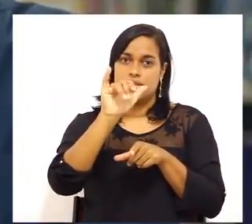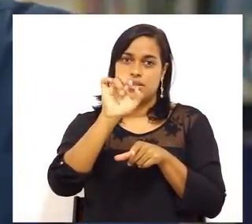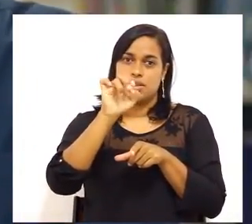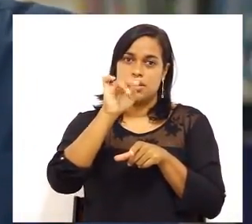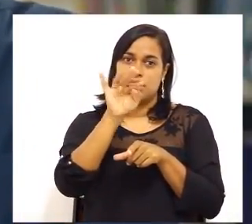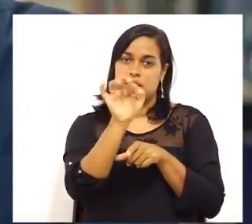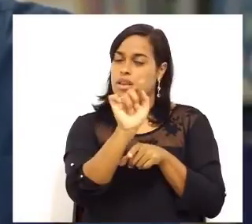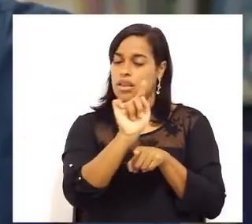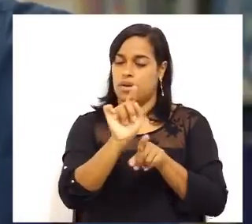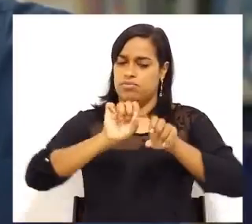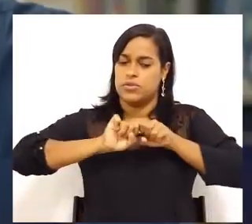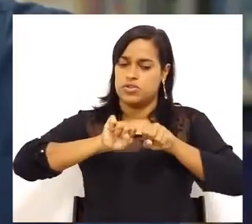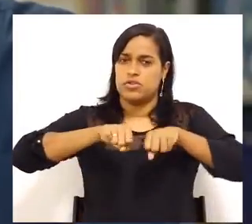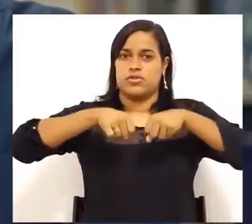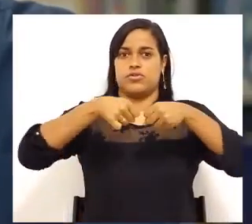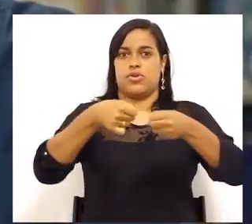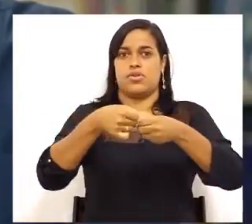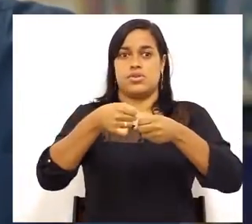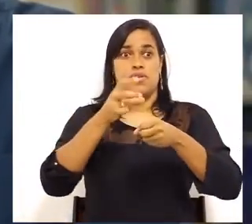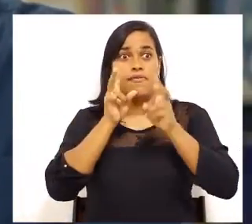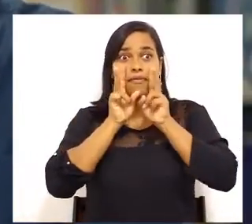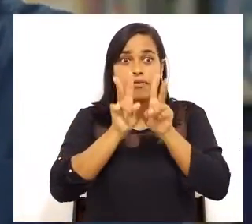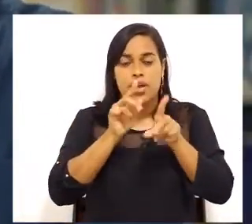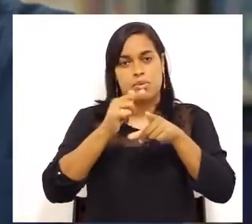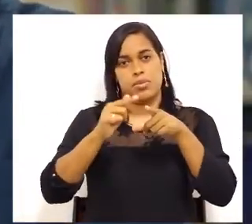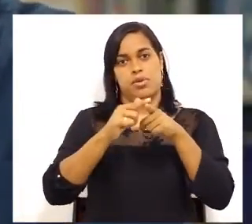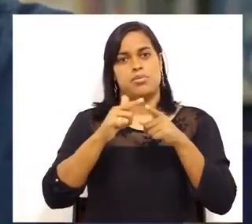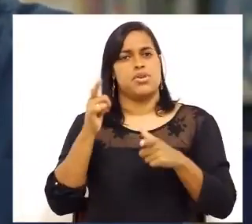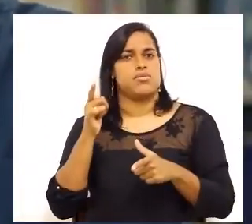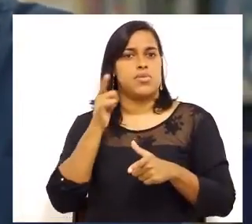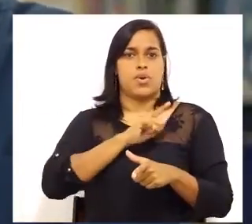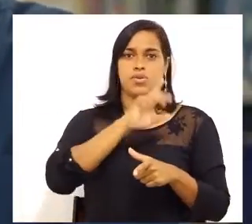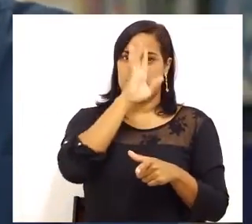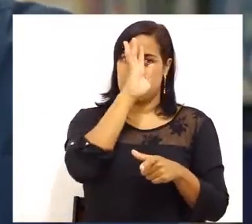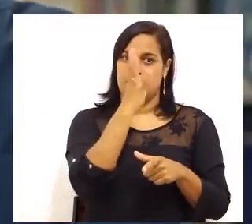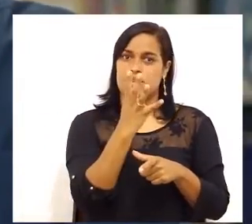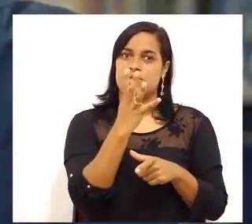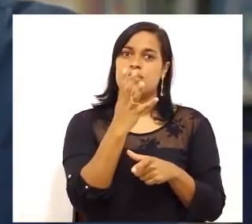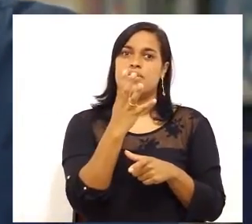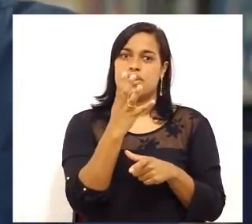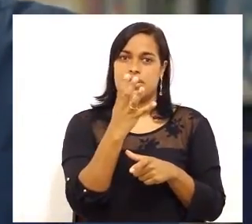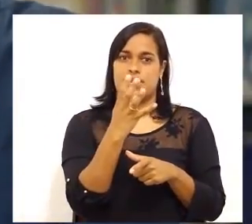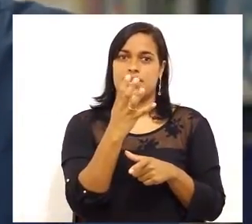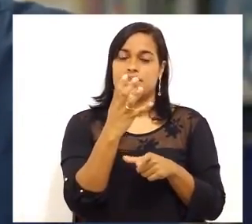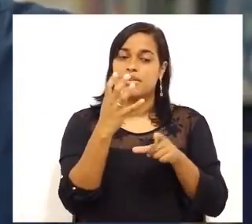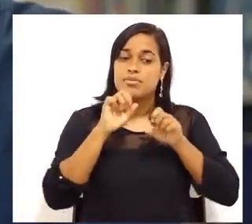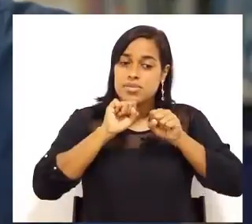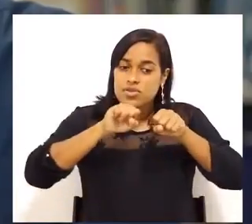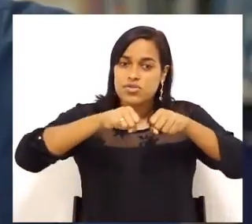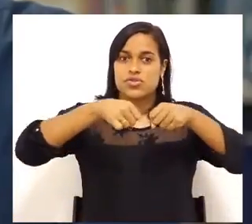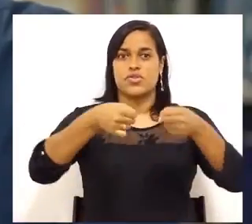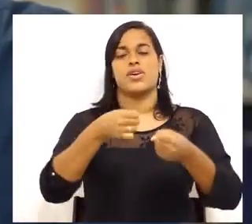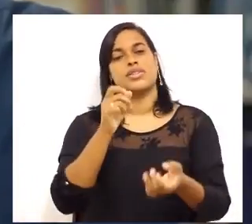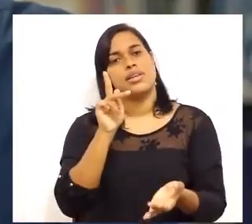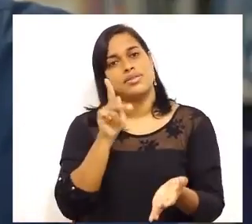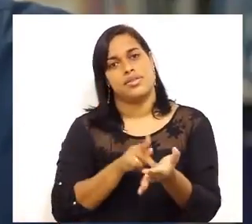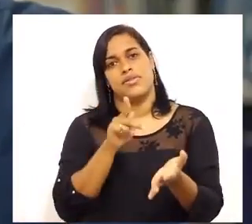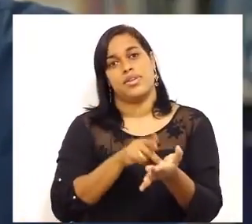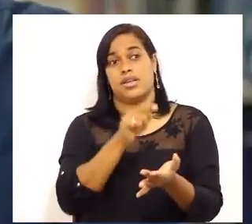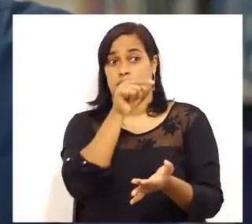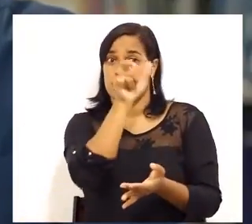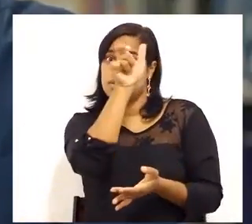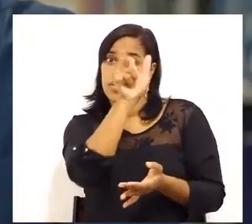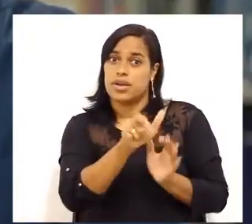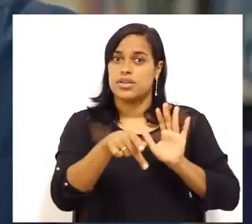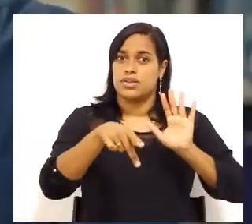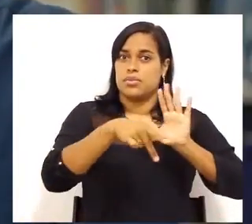dificuldade, diante dos problemas, eles propõem soluções inovadoras, eles reagem. Essa é uma característica